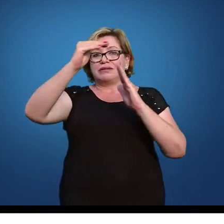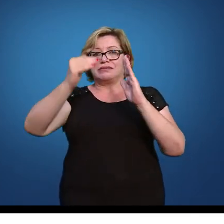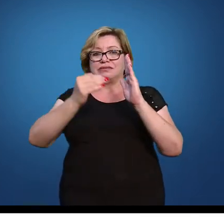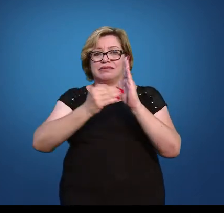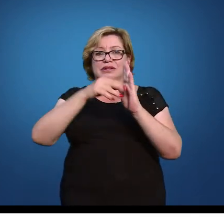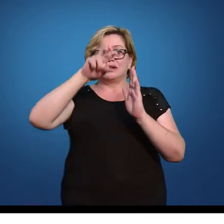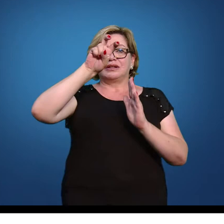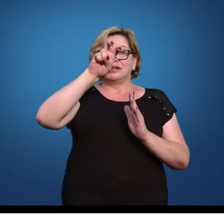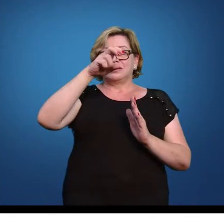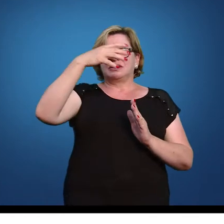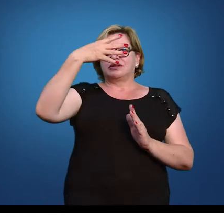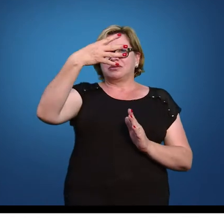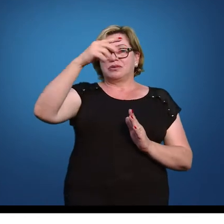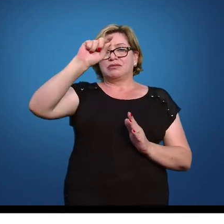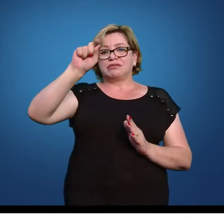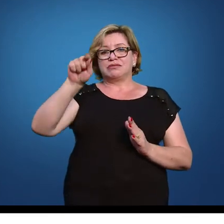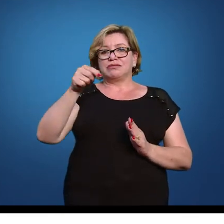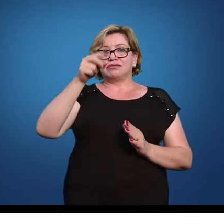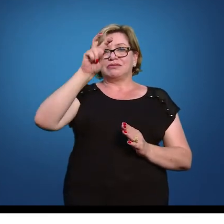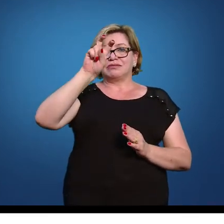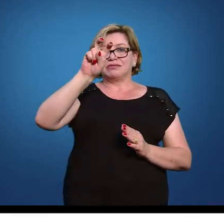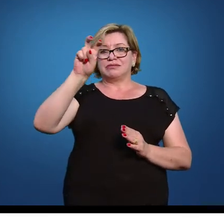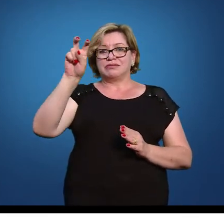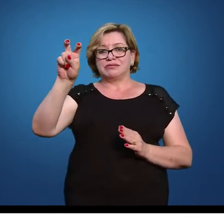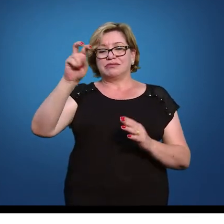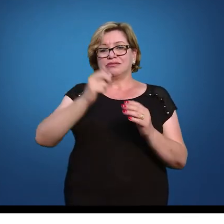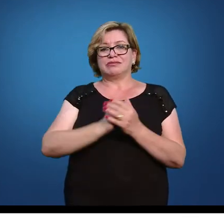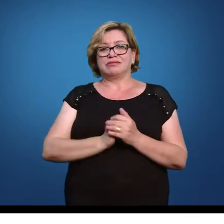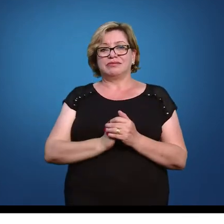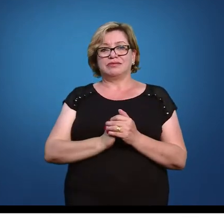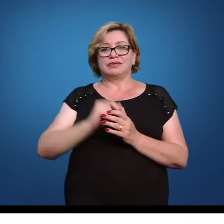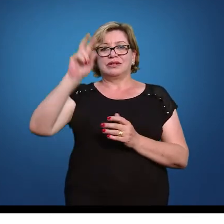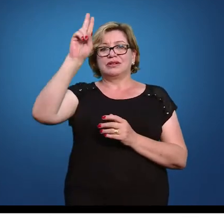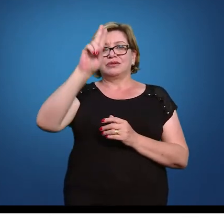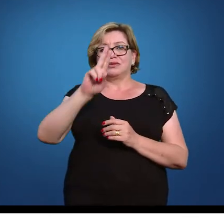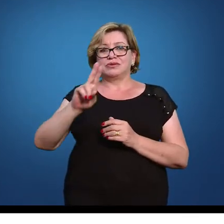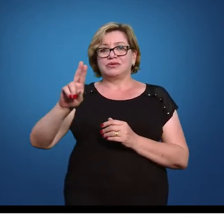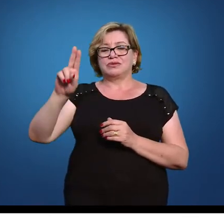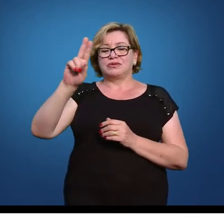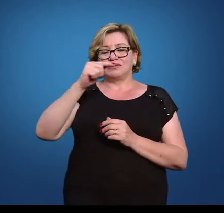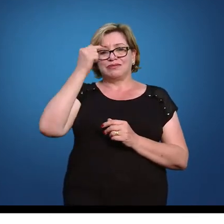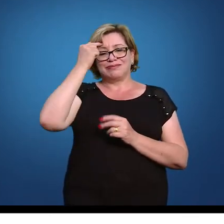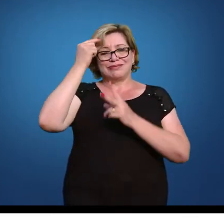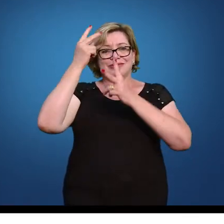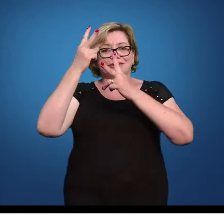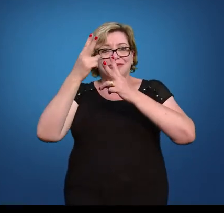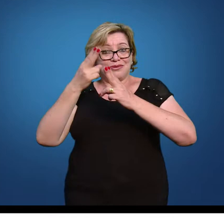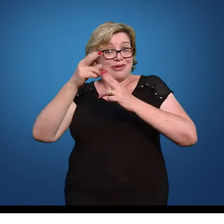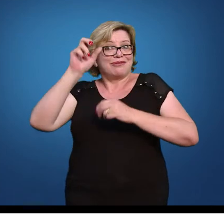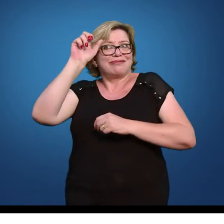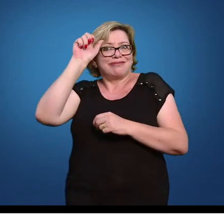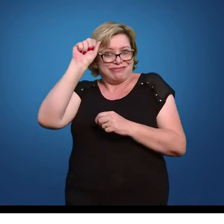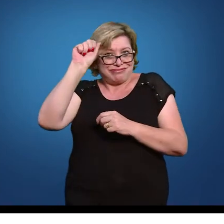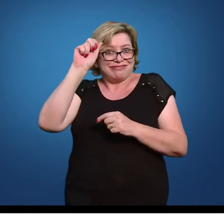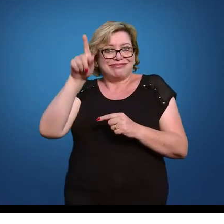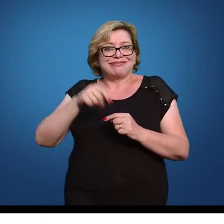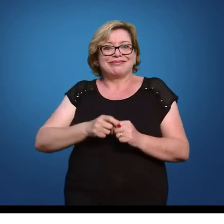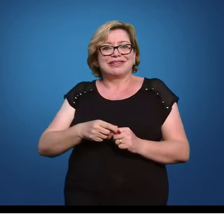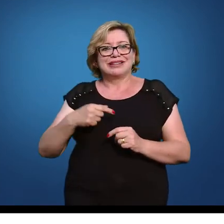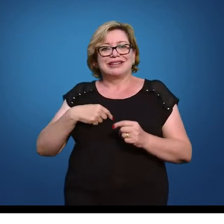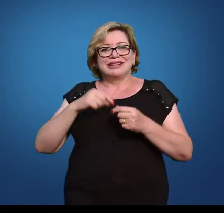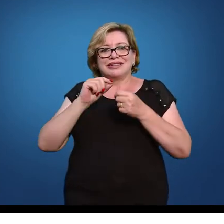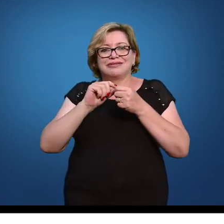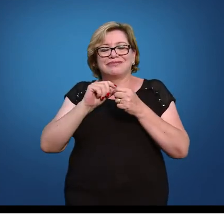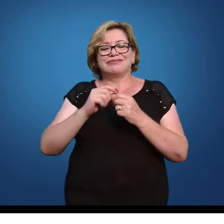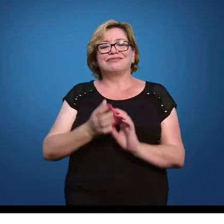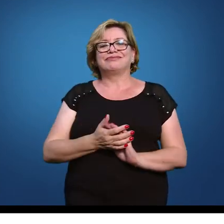,55 usando o mesmo raciocínio que a gente utilizou para